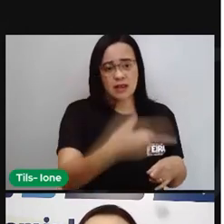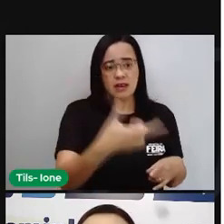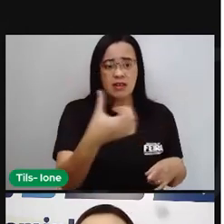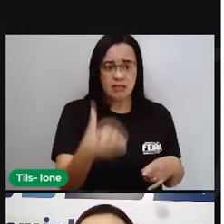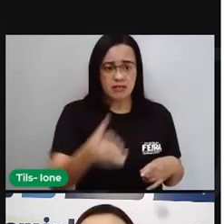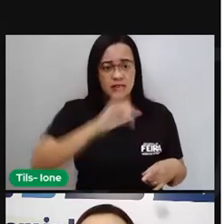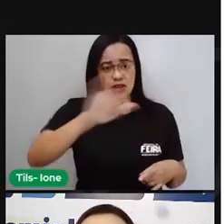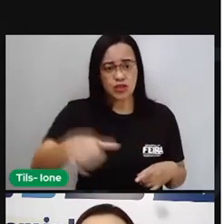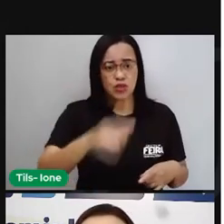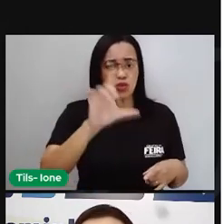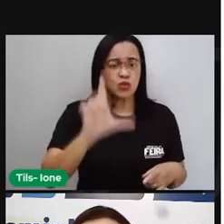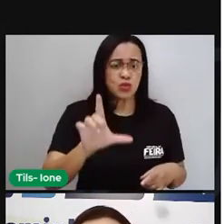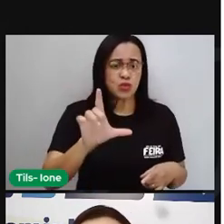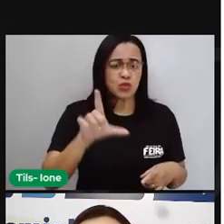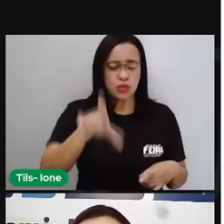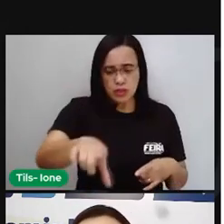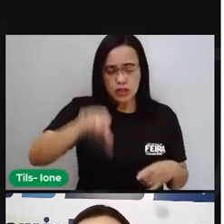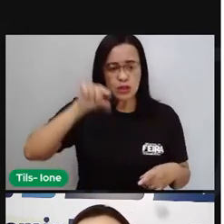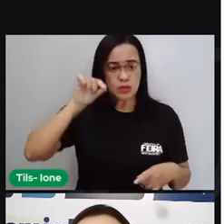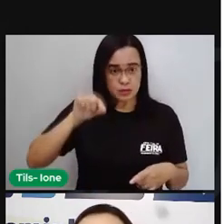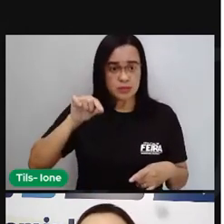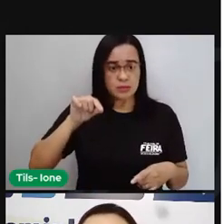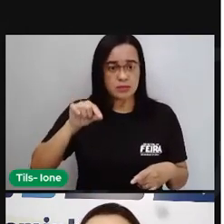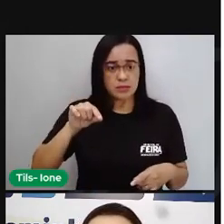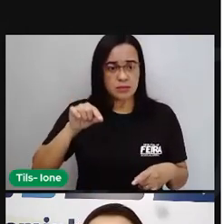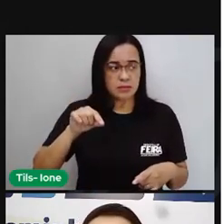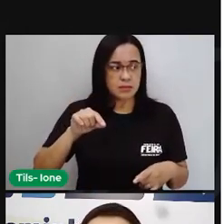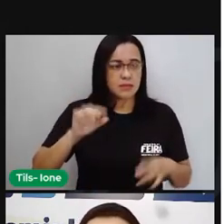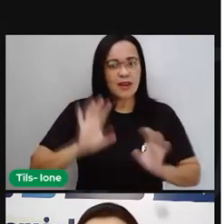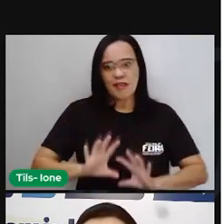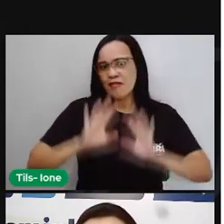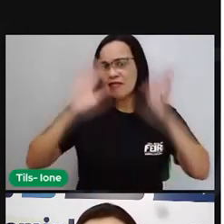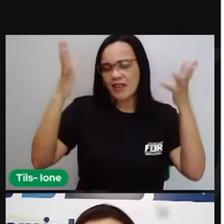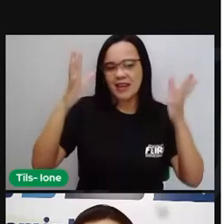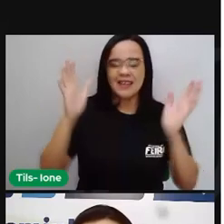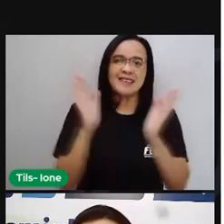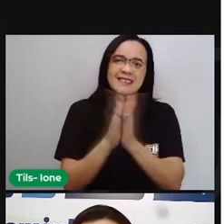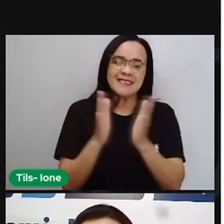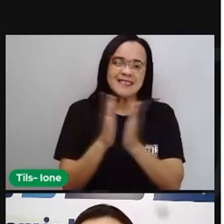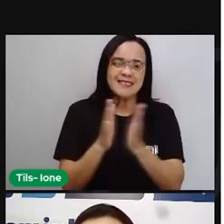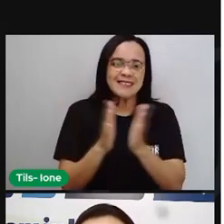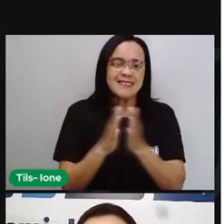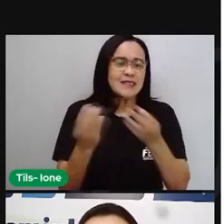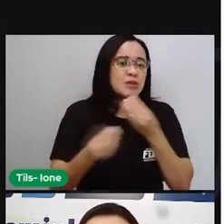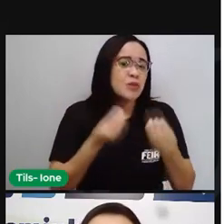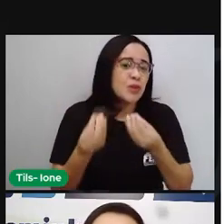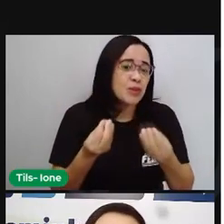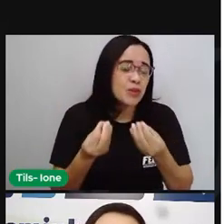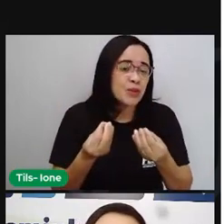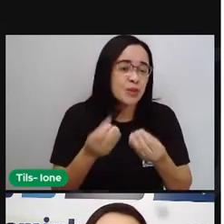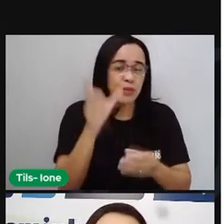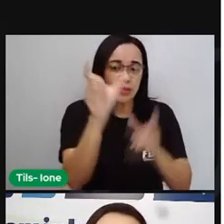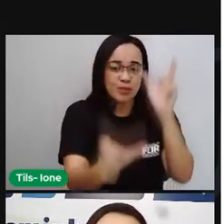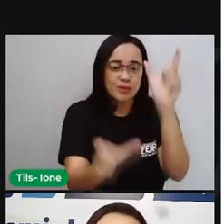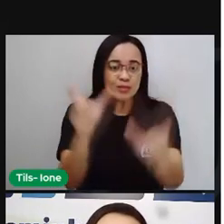pra ser o dia pra homenagear e pra se pensar na importância dos avós?